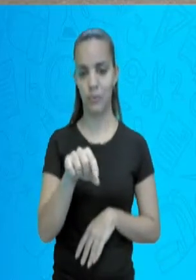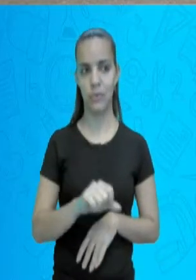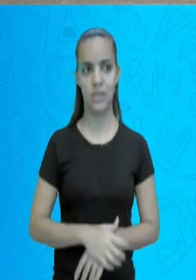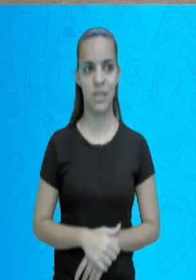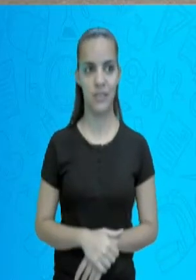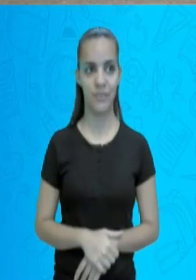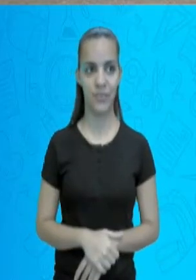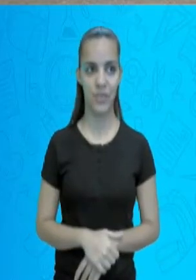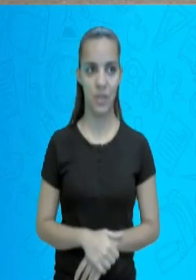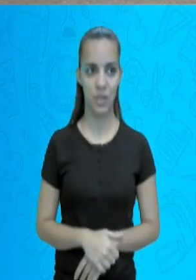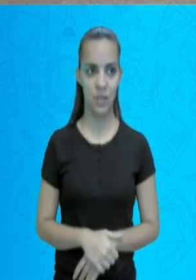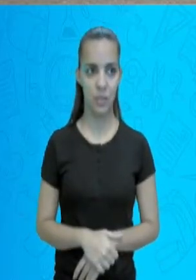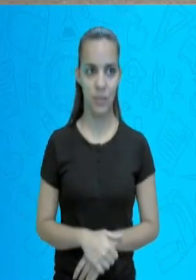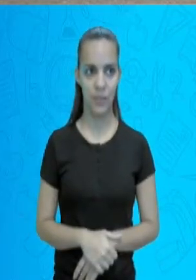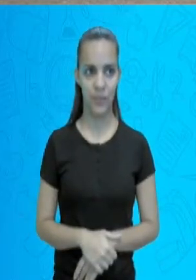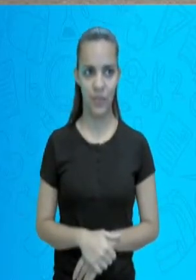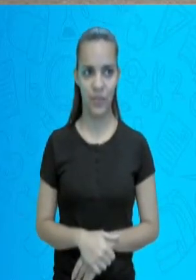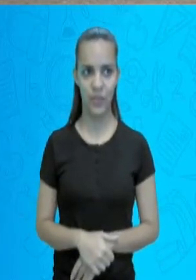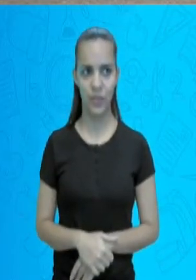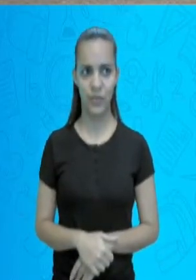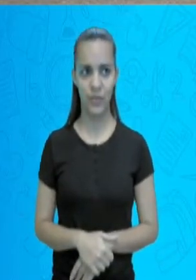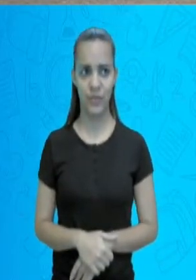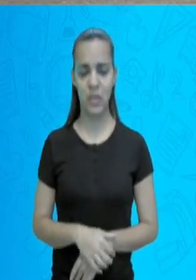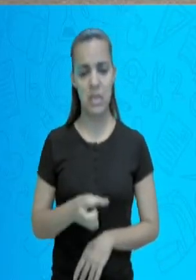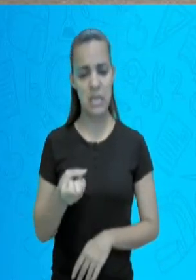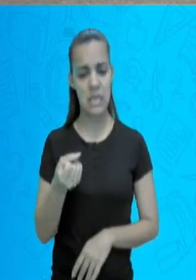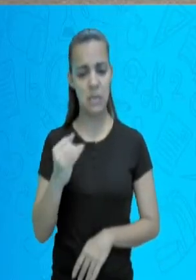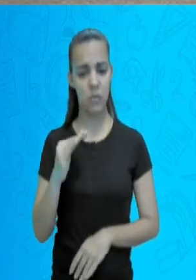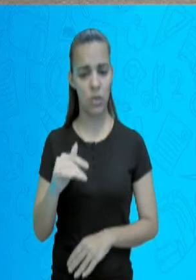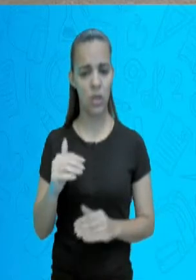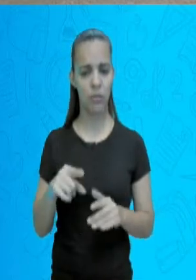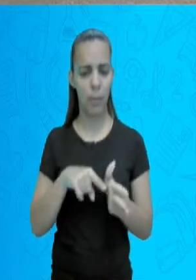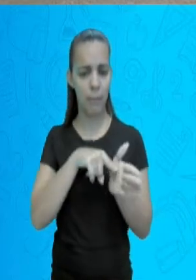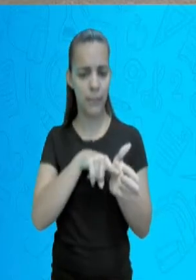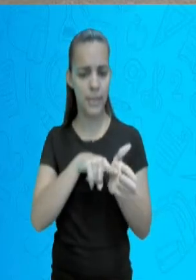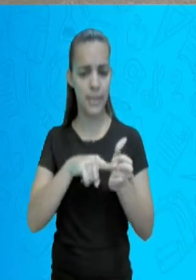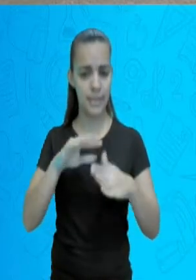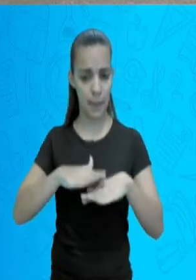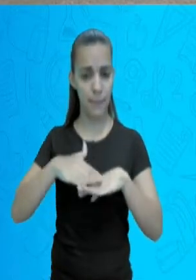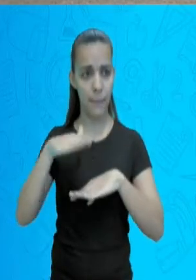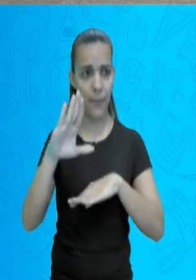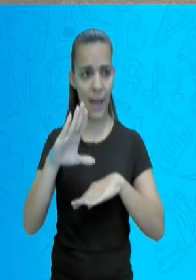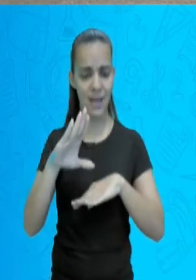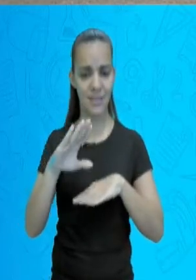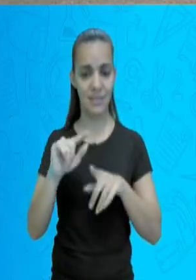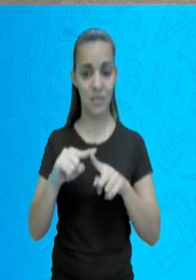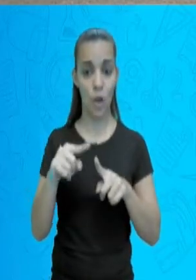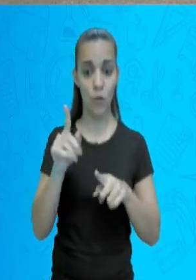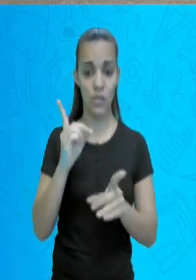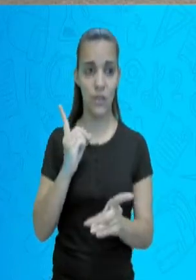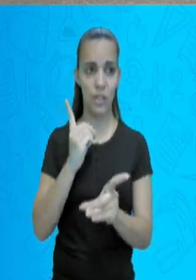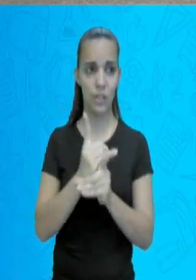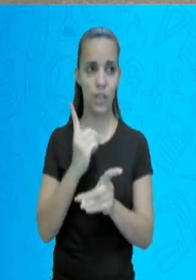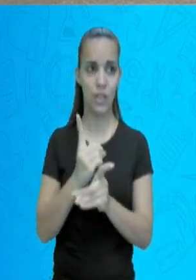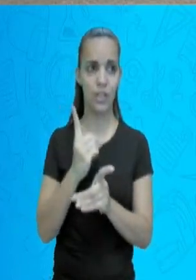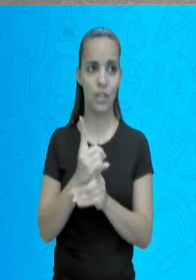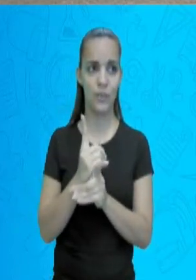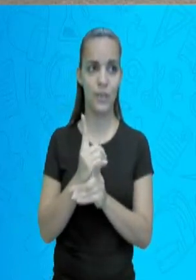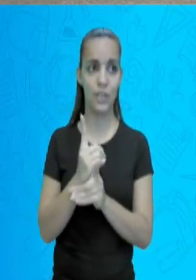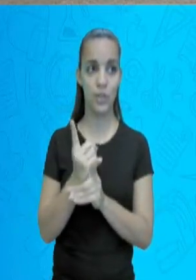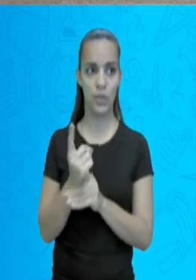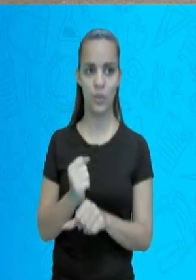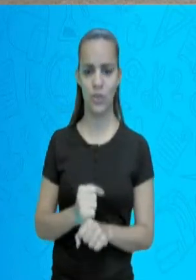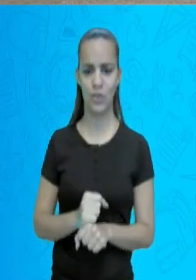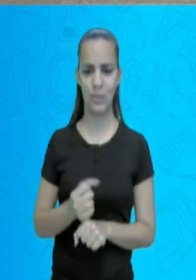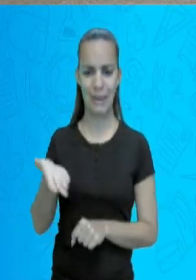Se você for um pouquinho mais longe, você vai ver que as famílias há alguns anos atrás tinham